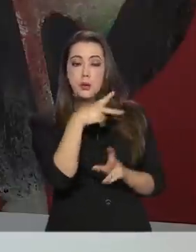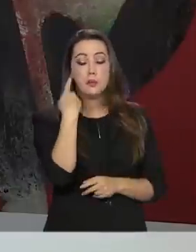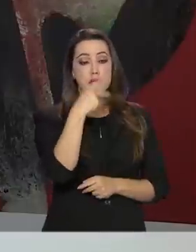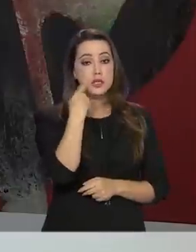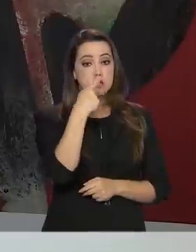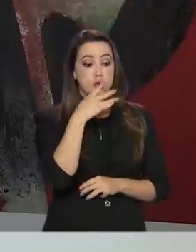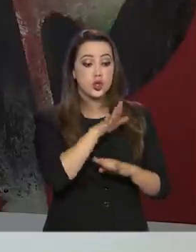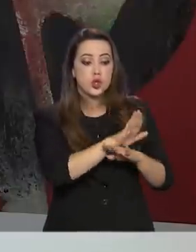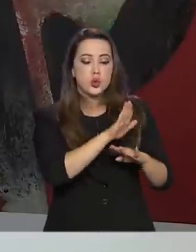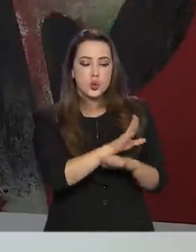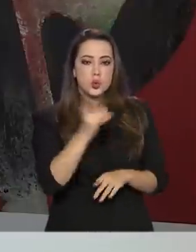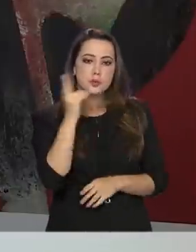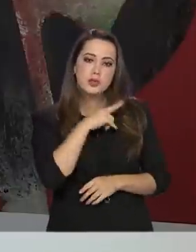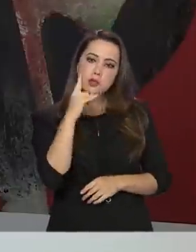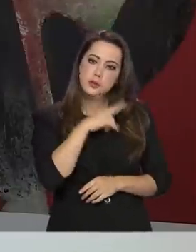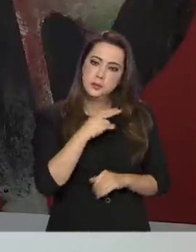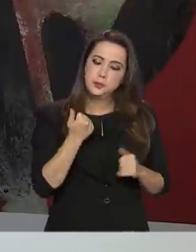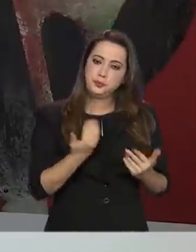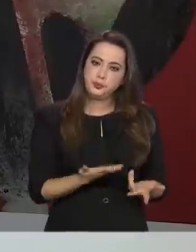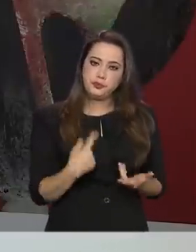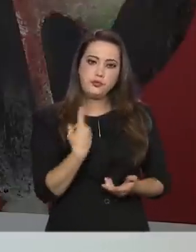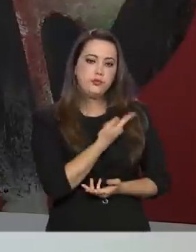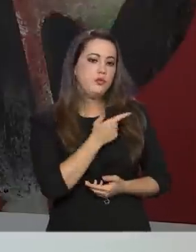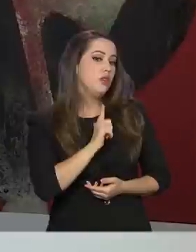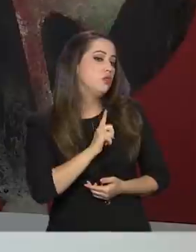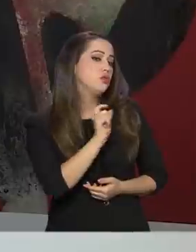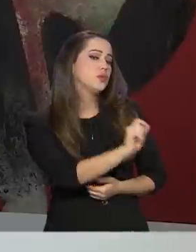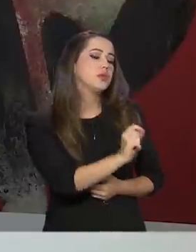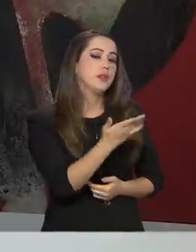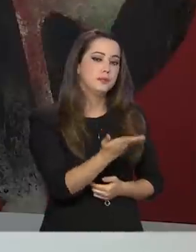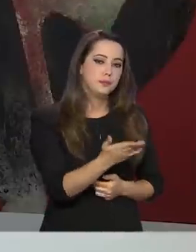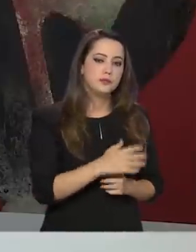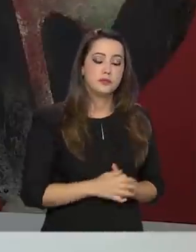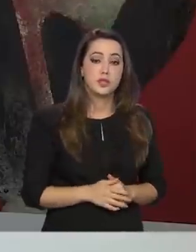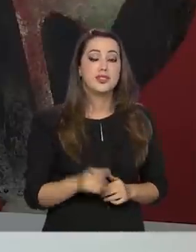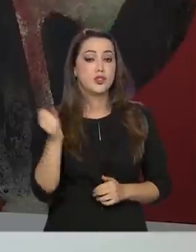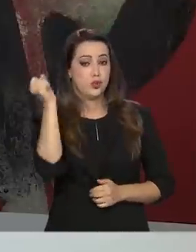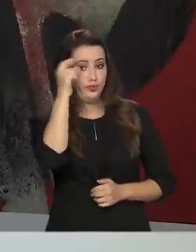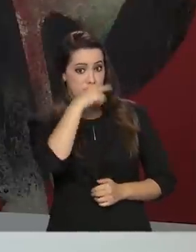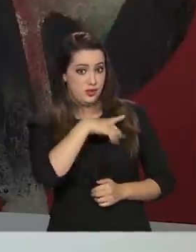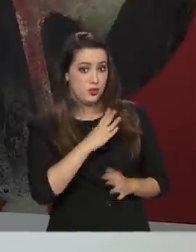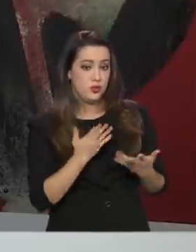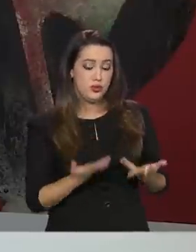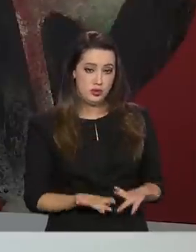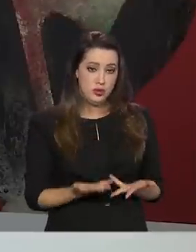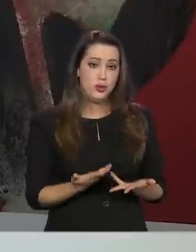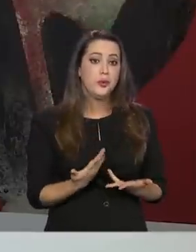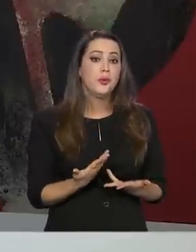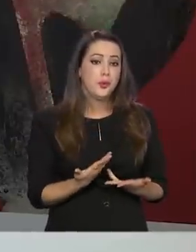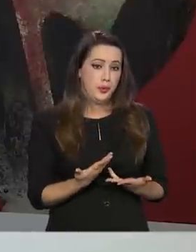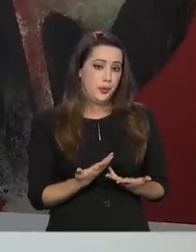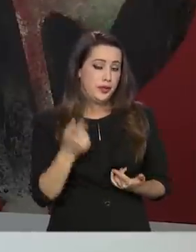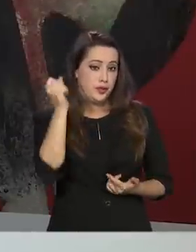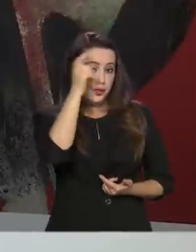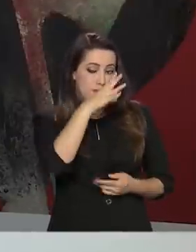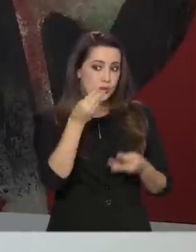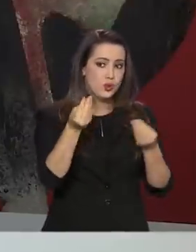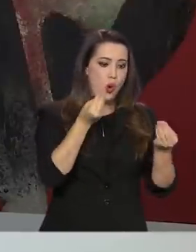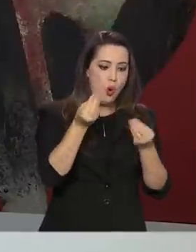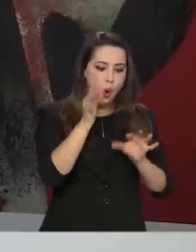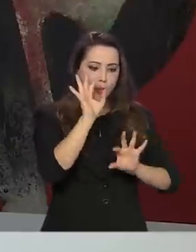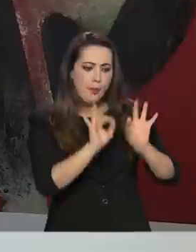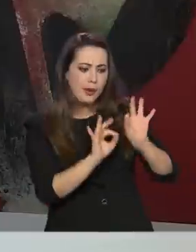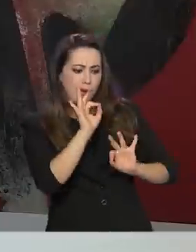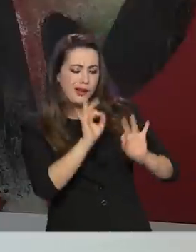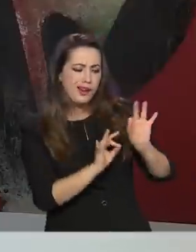de auxílio emergencial. E o que é que nós tínhamos no momento? Nós tínhamos uma dificuldade logística de fazer esse